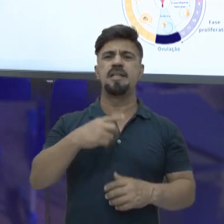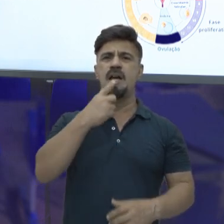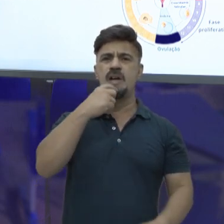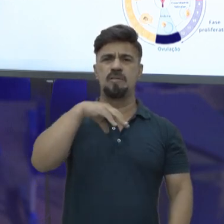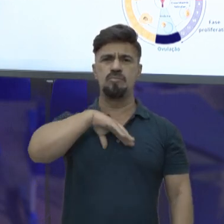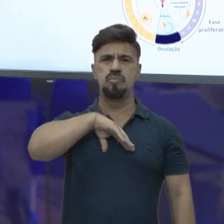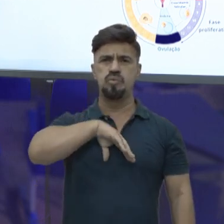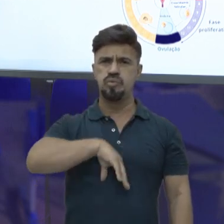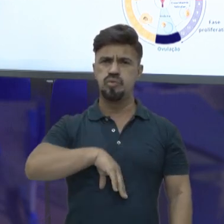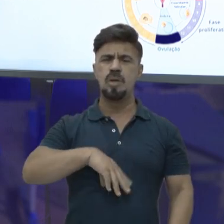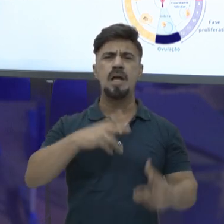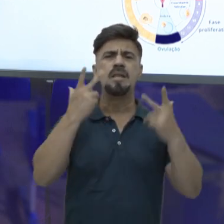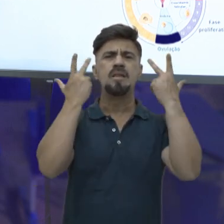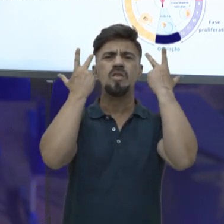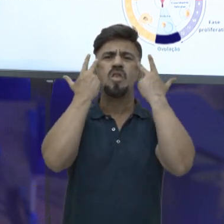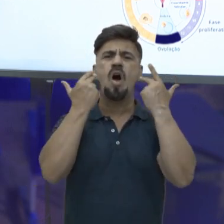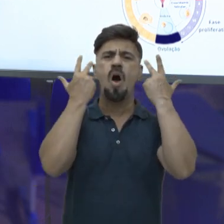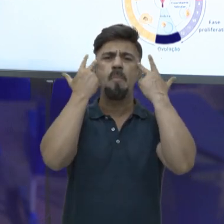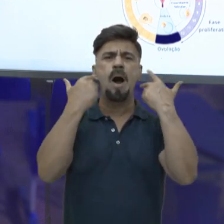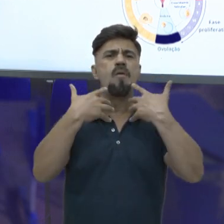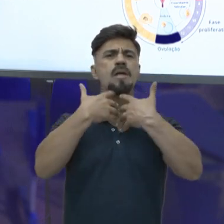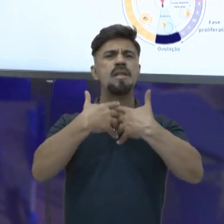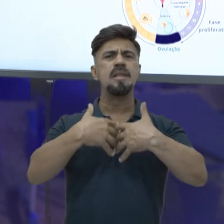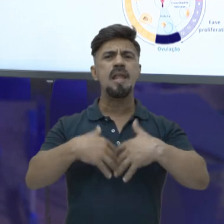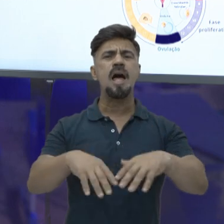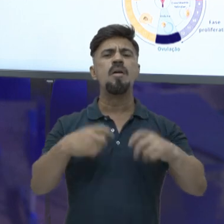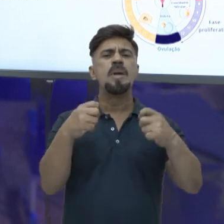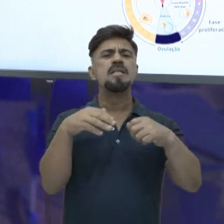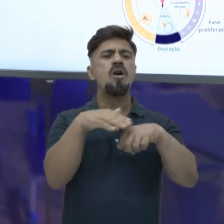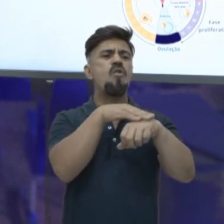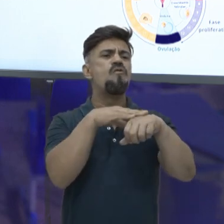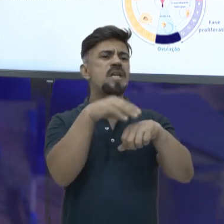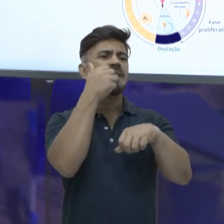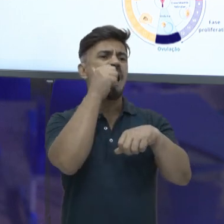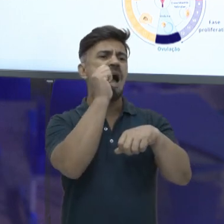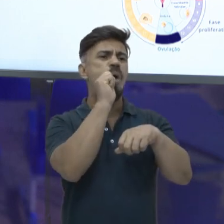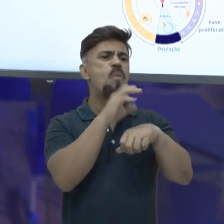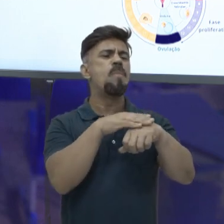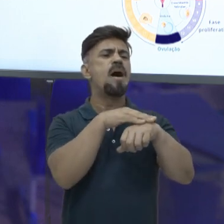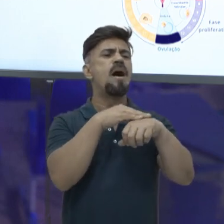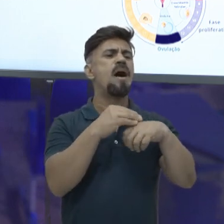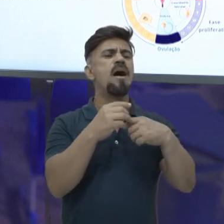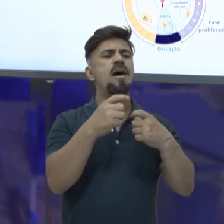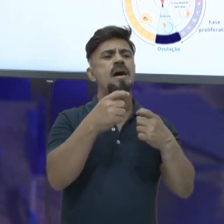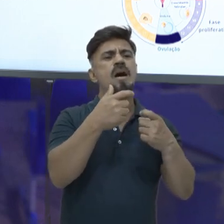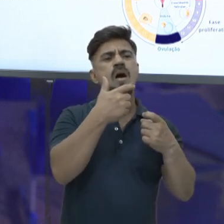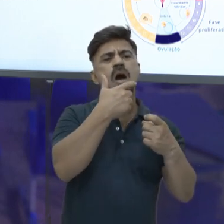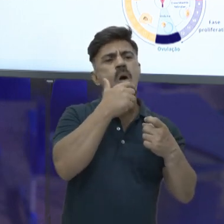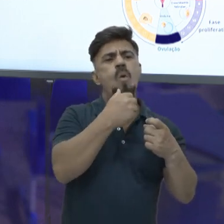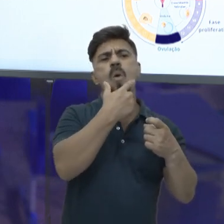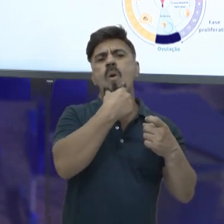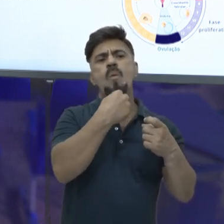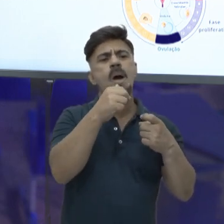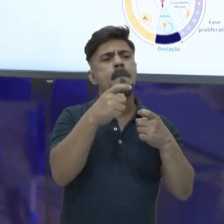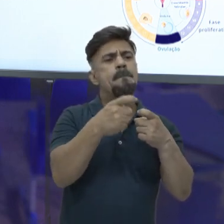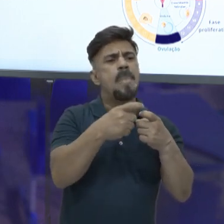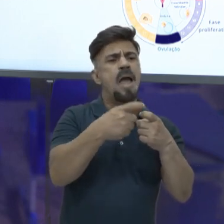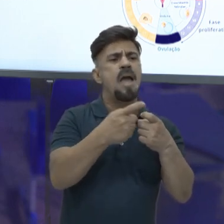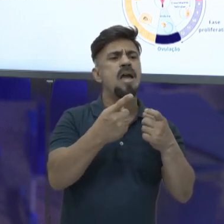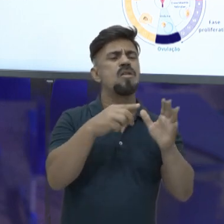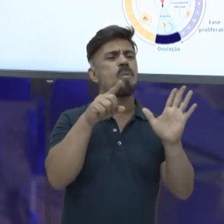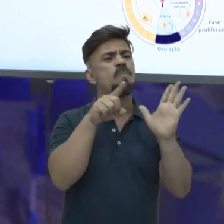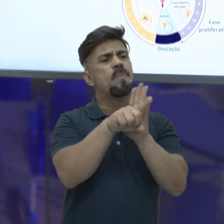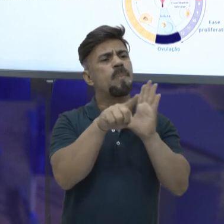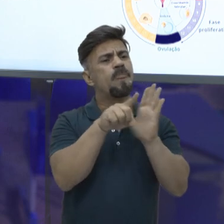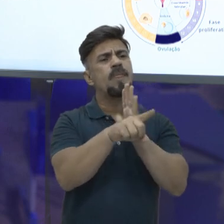característica normal, e vocês precisam conversar com as mães, com as médicas, os médicos de vocês. Não pode ficar